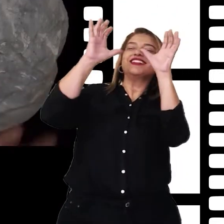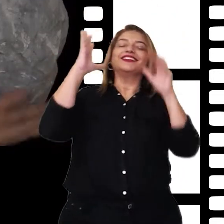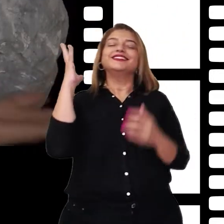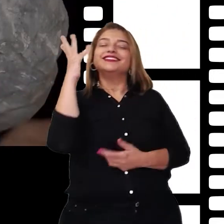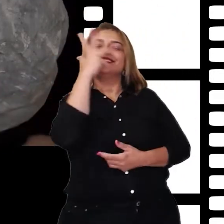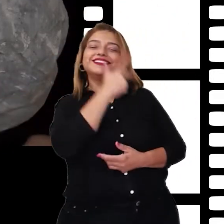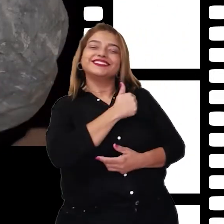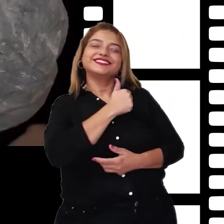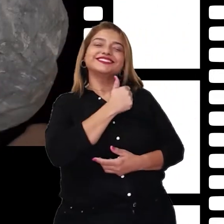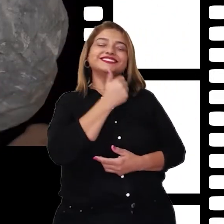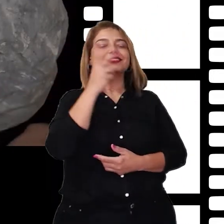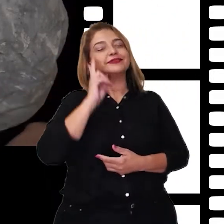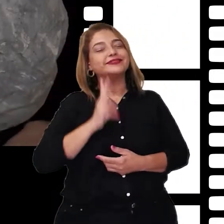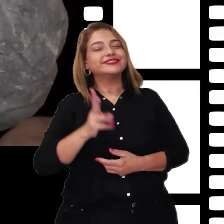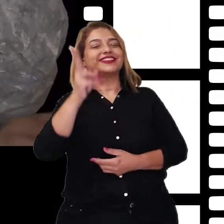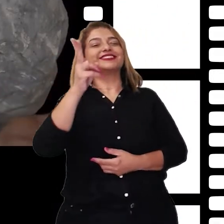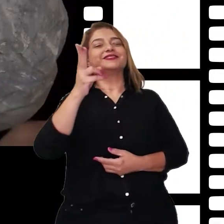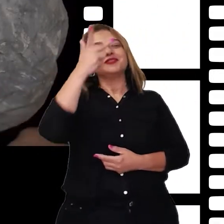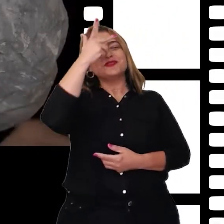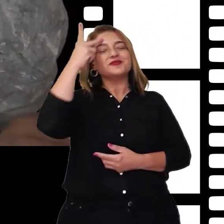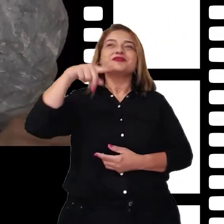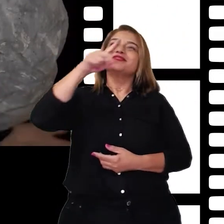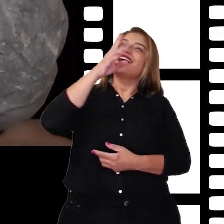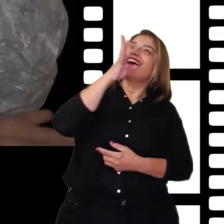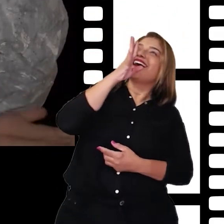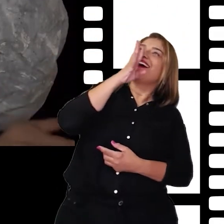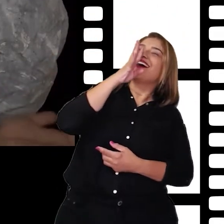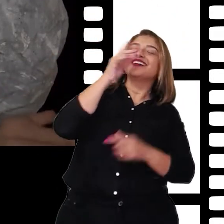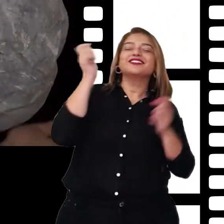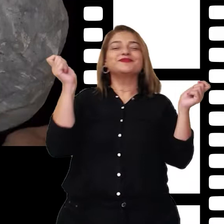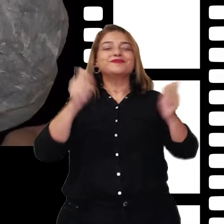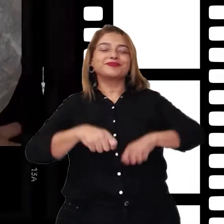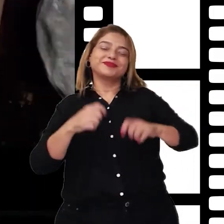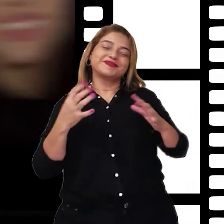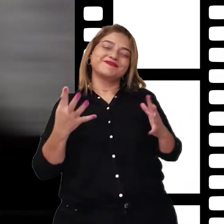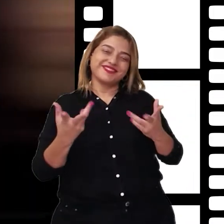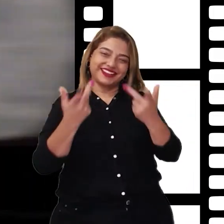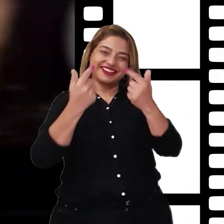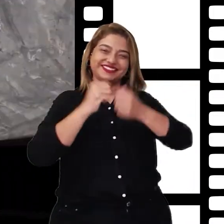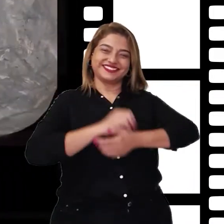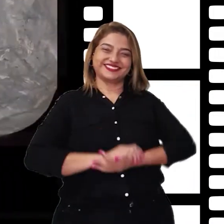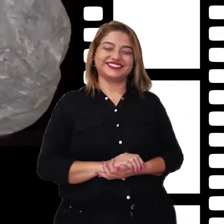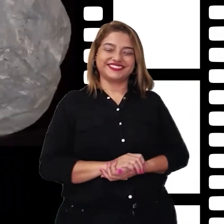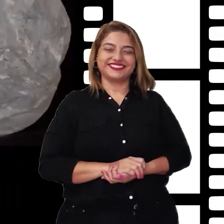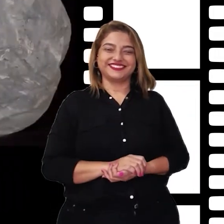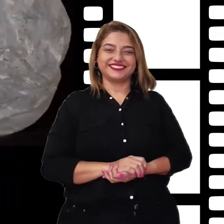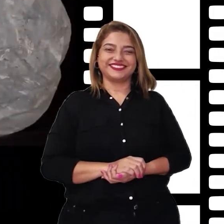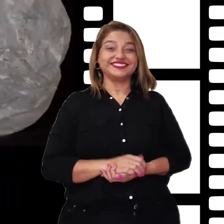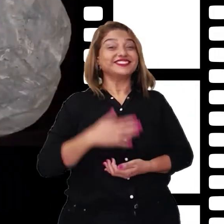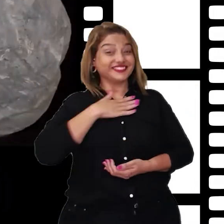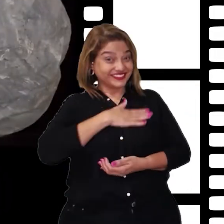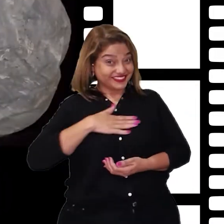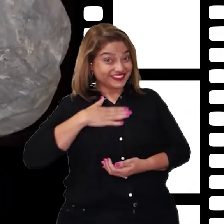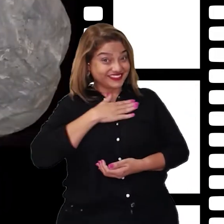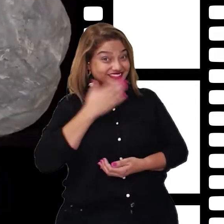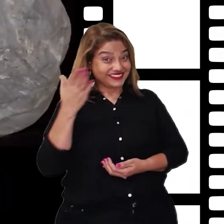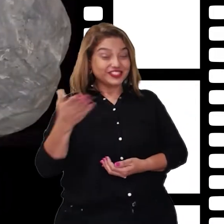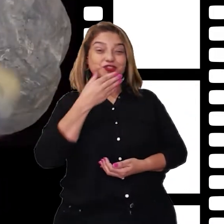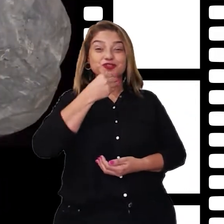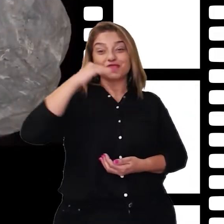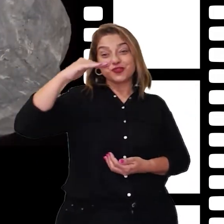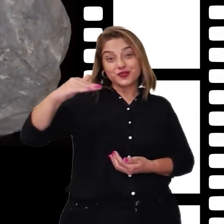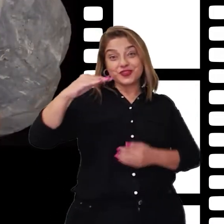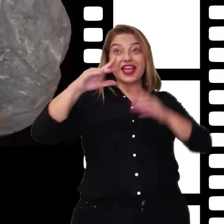céu assim. Sempre linda, redonda, bem maravilhosa. Gostaram do Menino e a Lua?